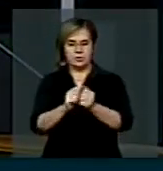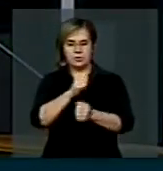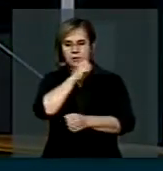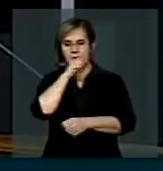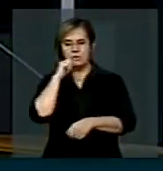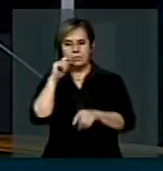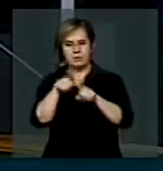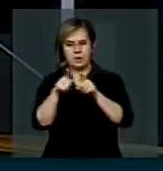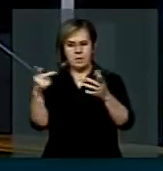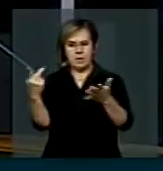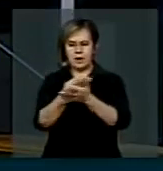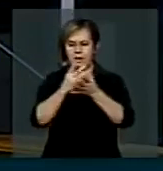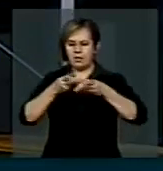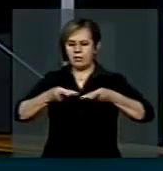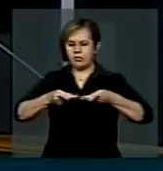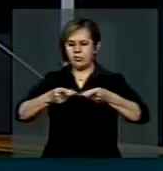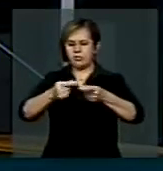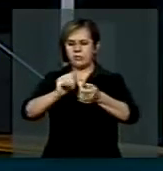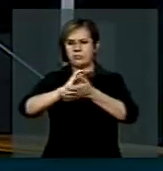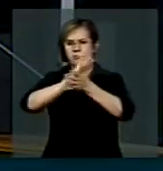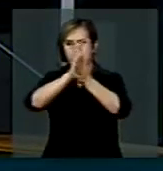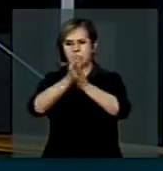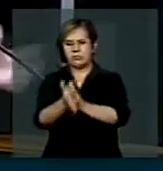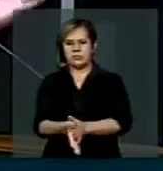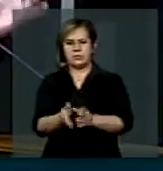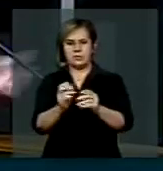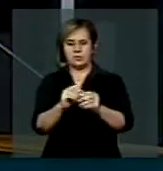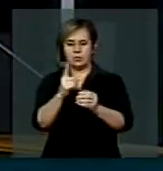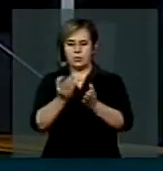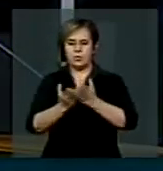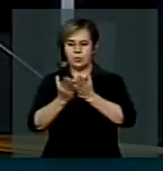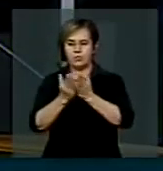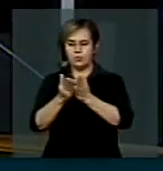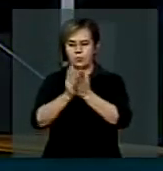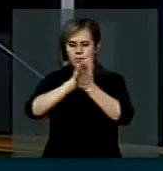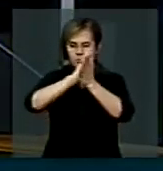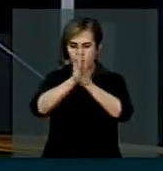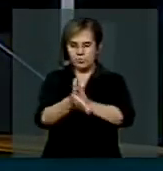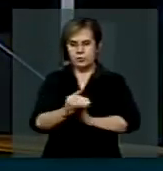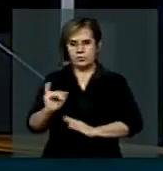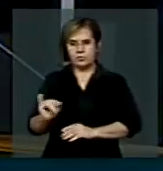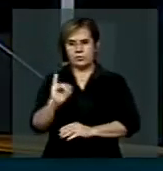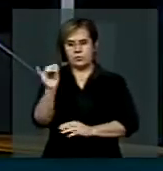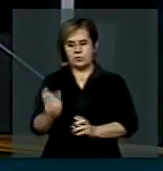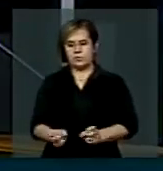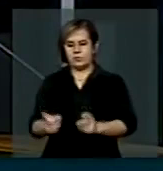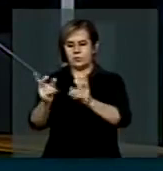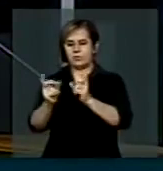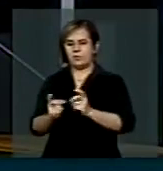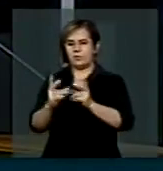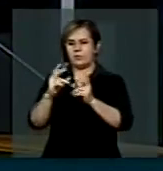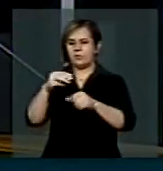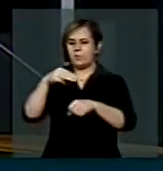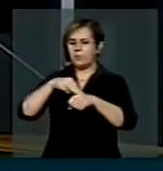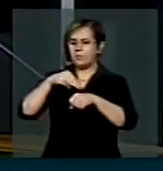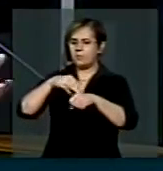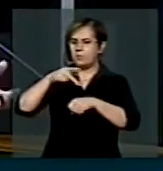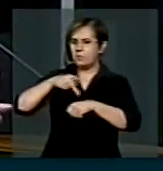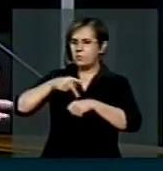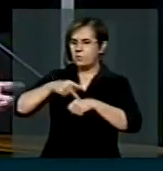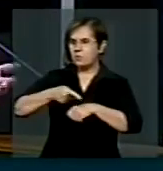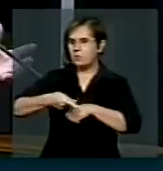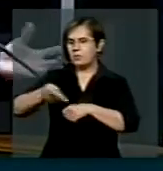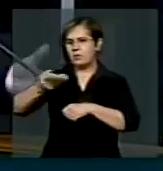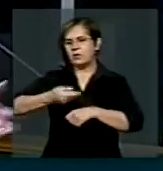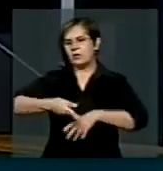sofreu uma tragédia recentemente, com o desmoronamento de um porto importante, que exporta nossas commodities, minérios em geral, lá no